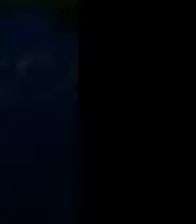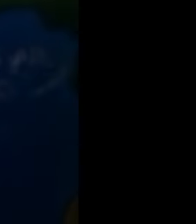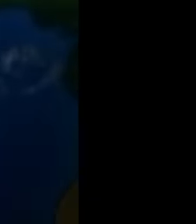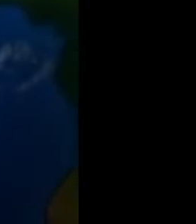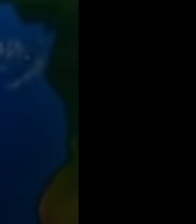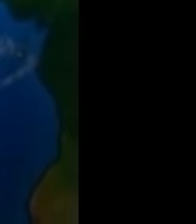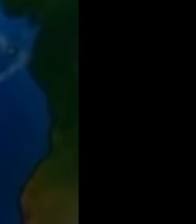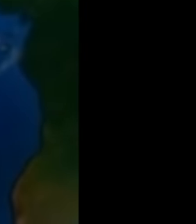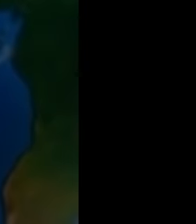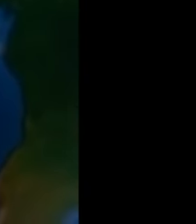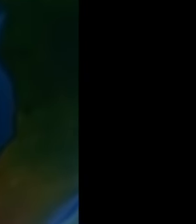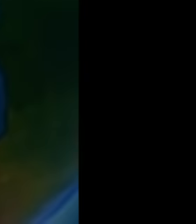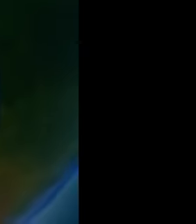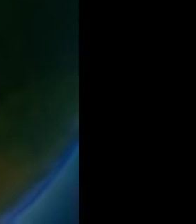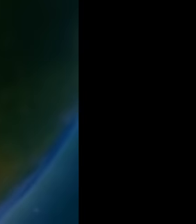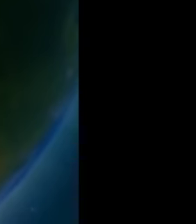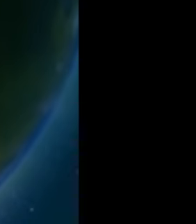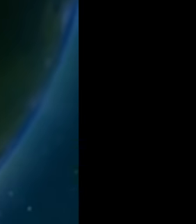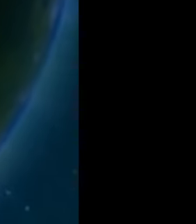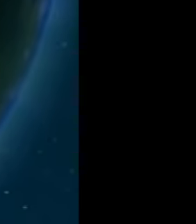Deus a todos